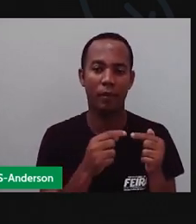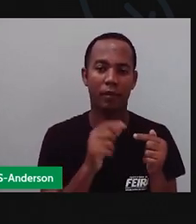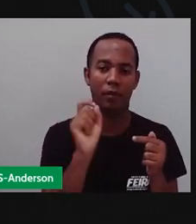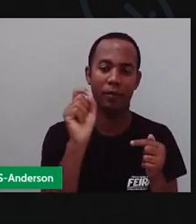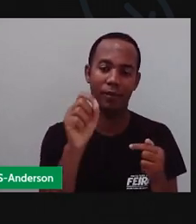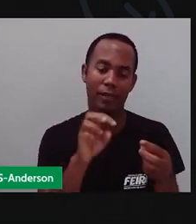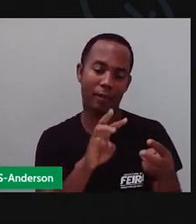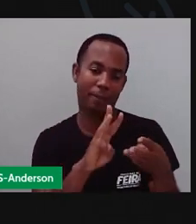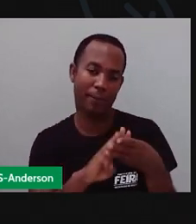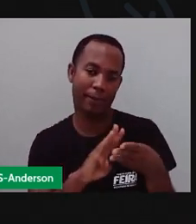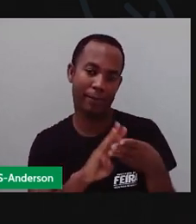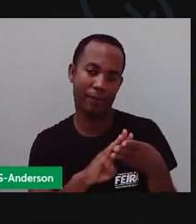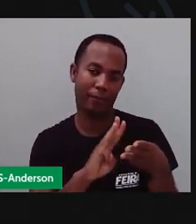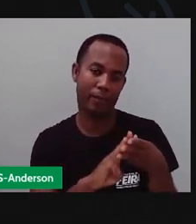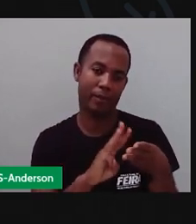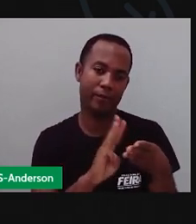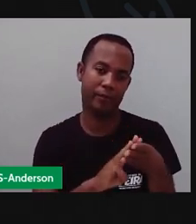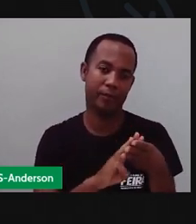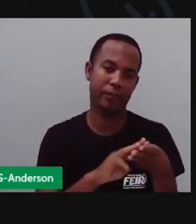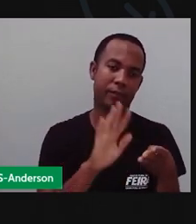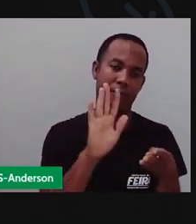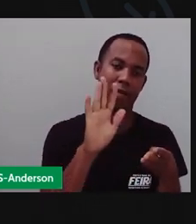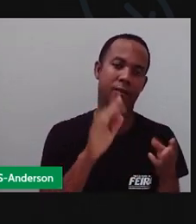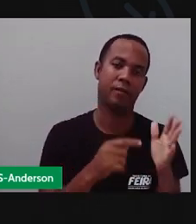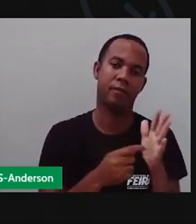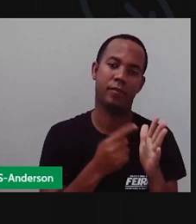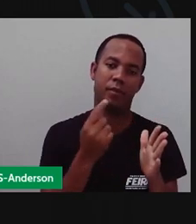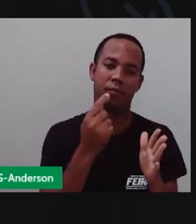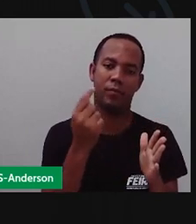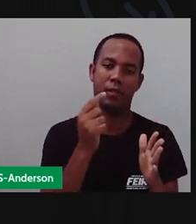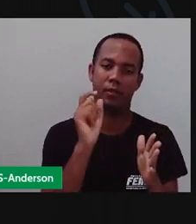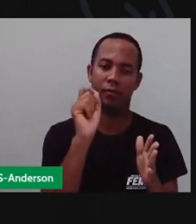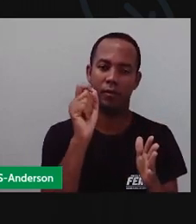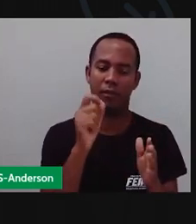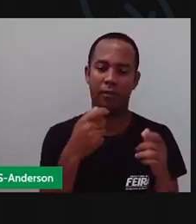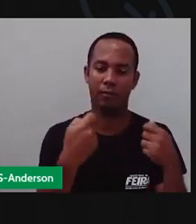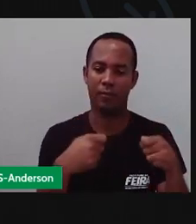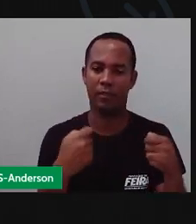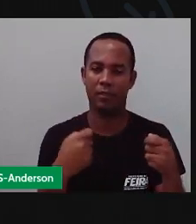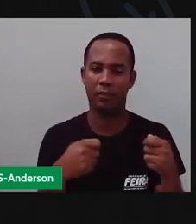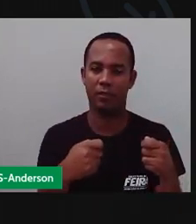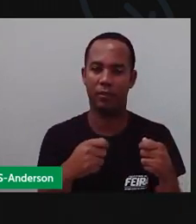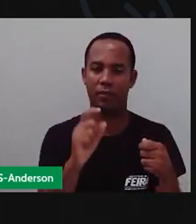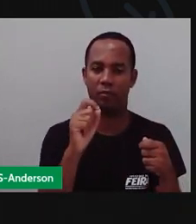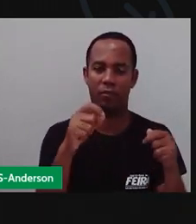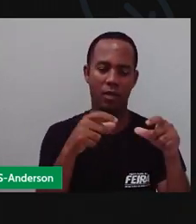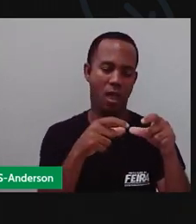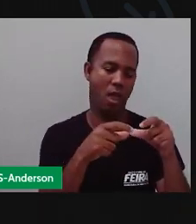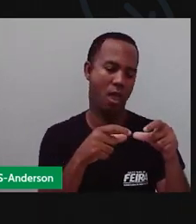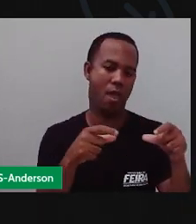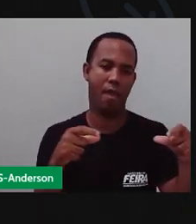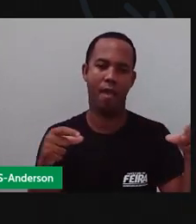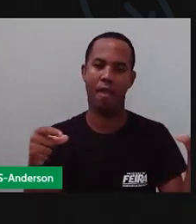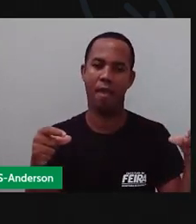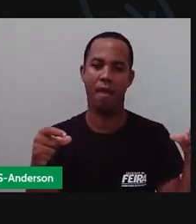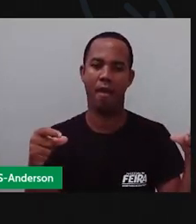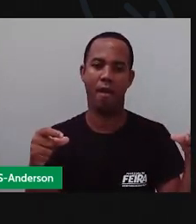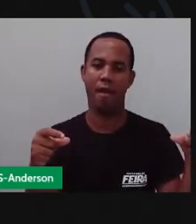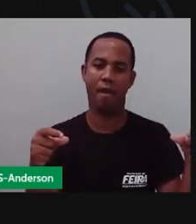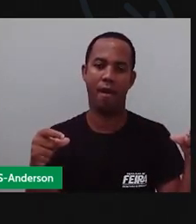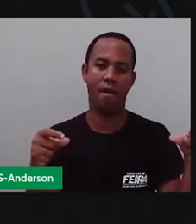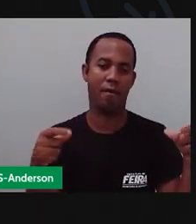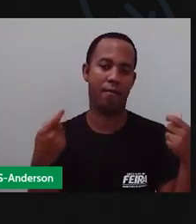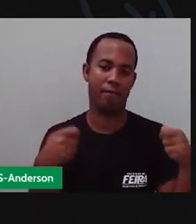vamos fazer um gráfico. Mas, primeiro, para fazer um gráfico, eu vou precisar do quê, gente? De uma, o quê?